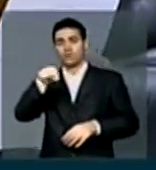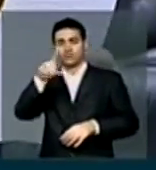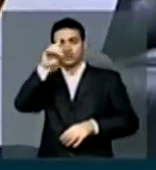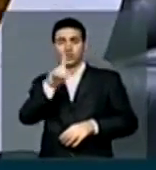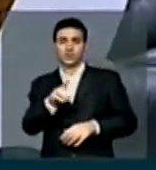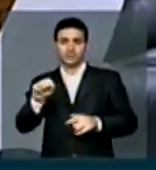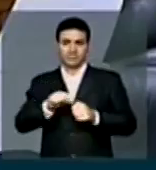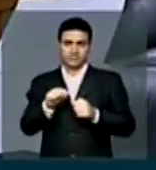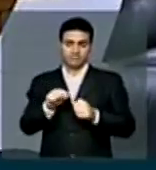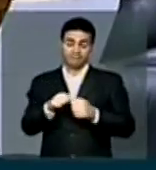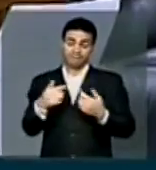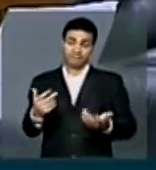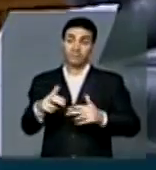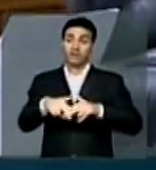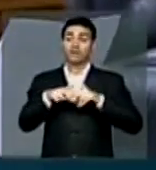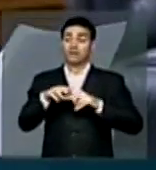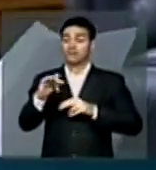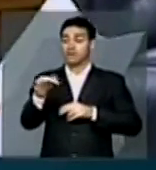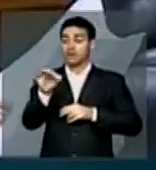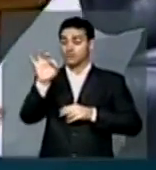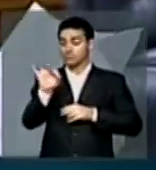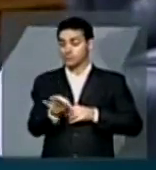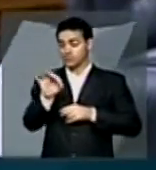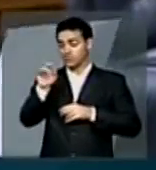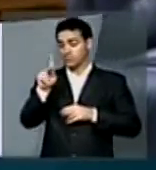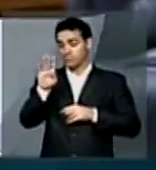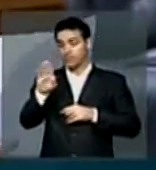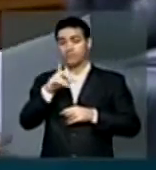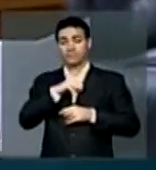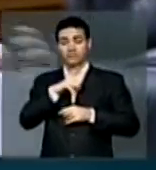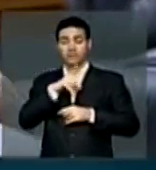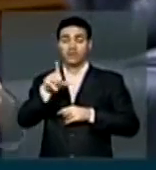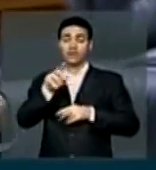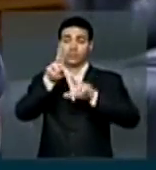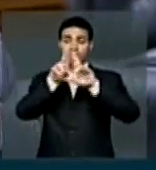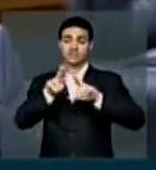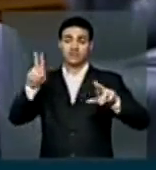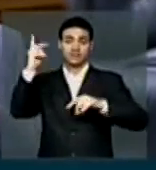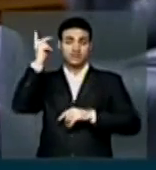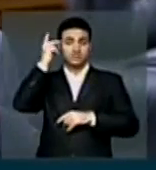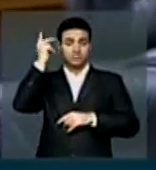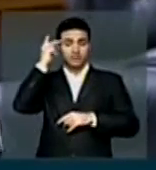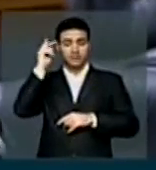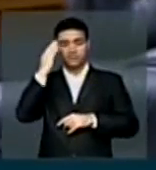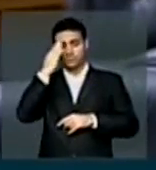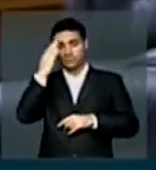e nessa luta de 10% do PIB é que ela se enquadra às universidades paulistas Obrigado, presidente